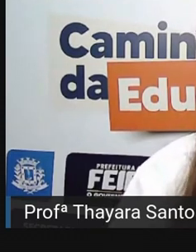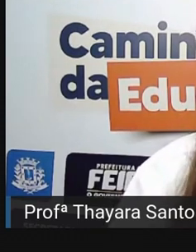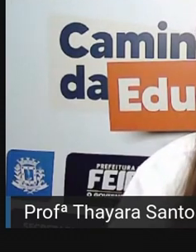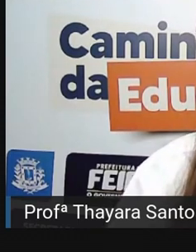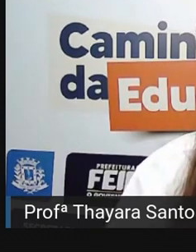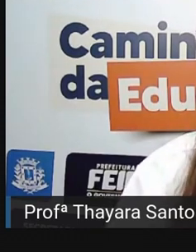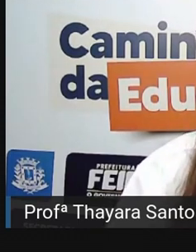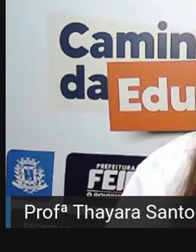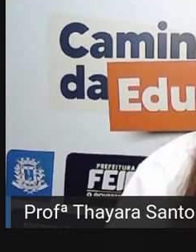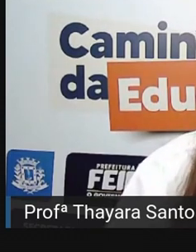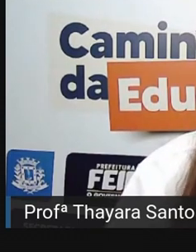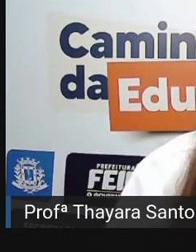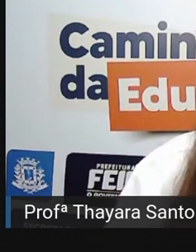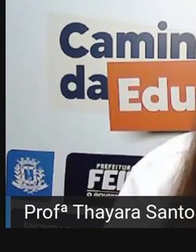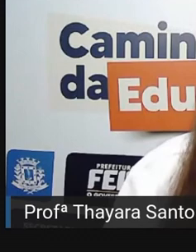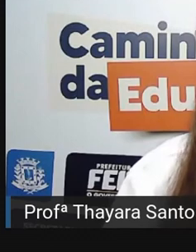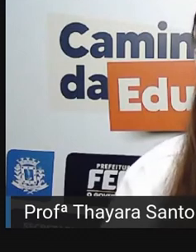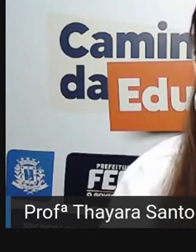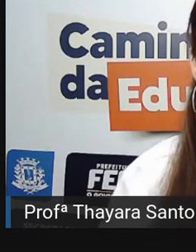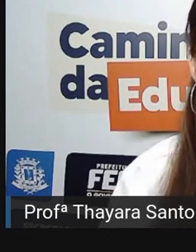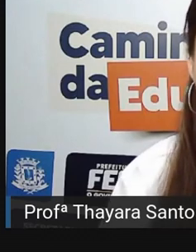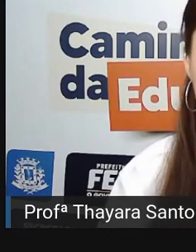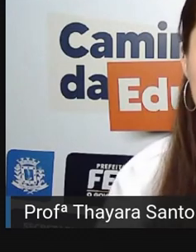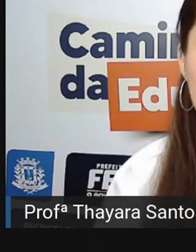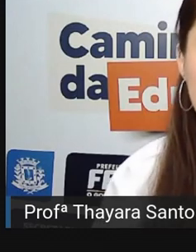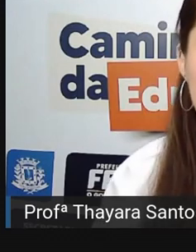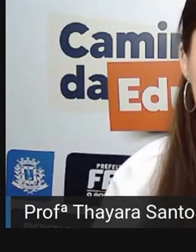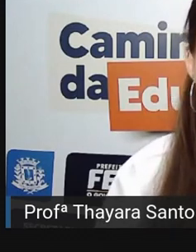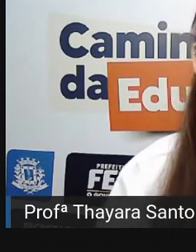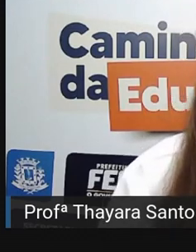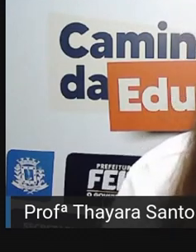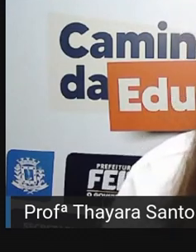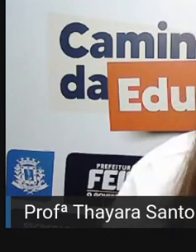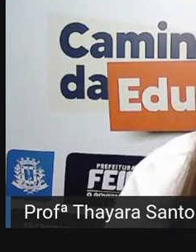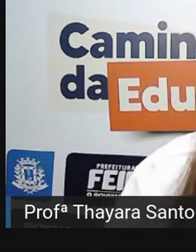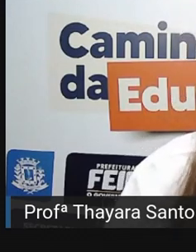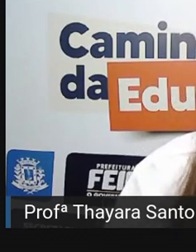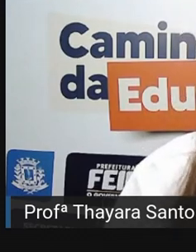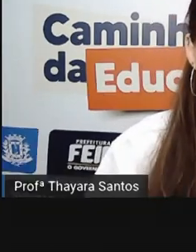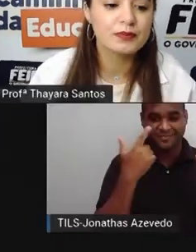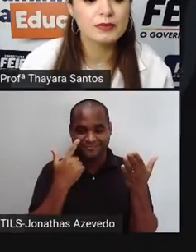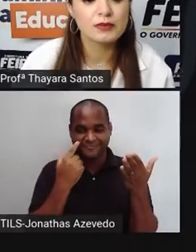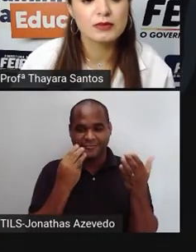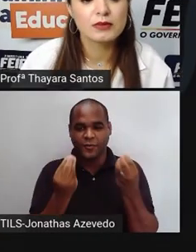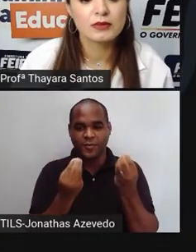acompanharem. Vou colocar aqui na tela, essa minha tela para vocês do simulador.